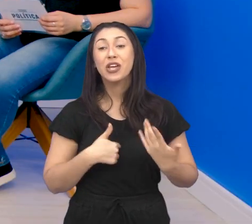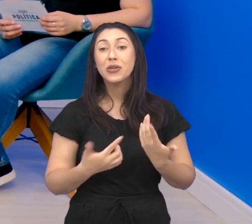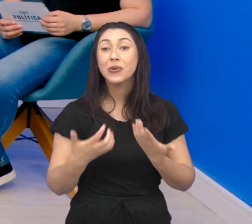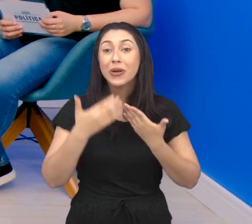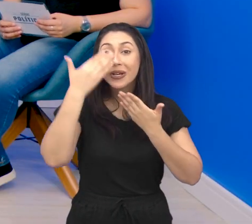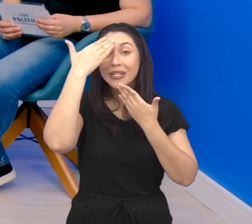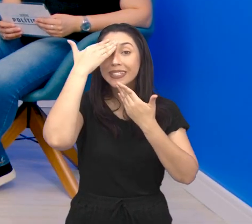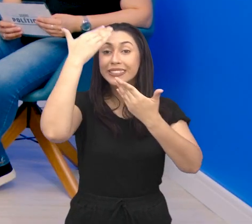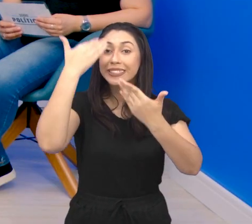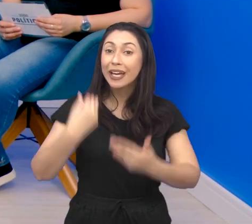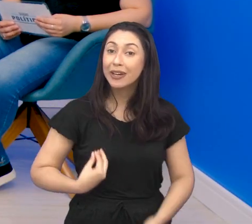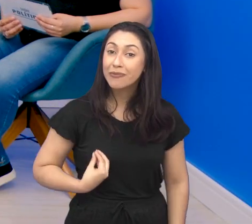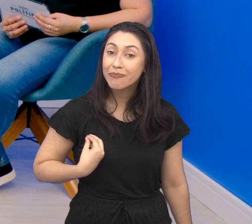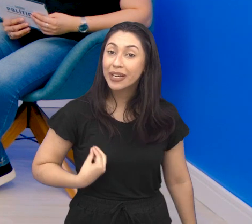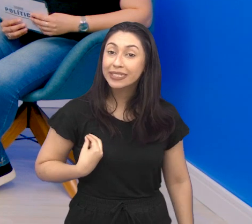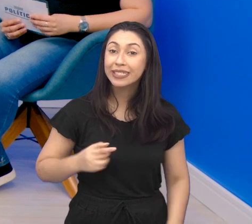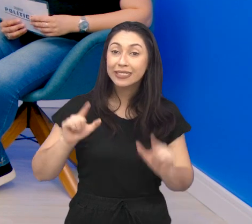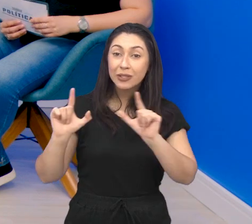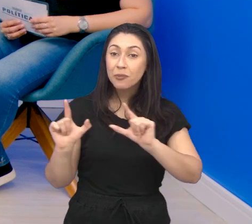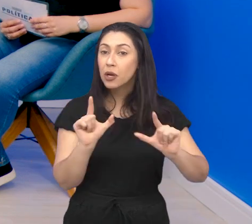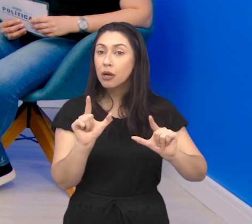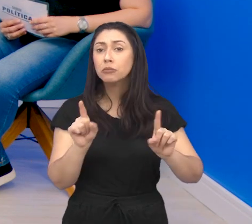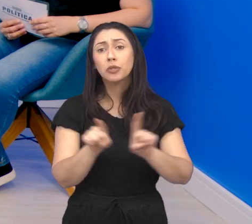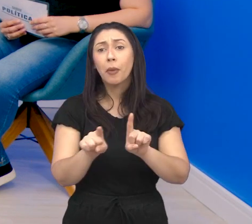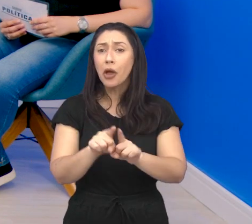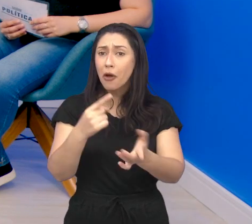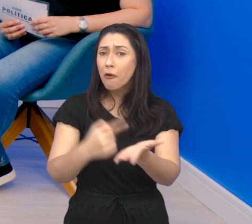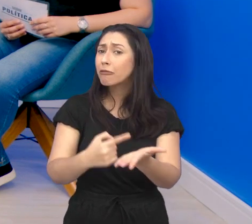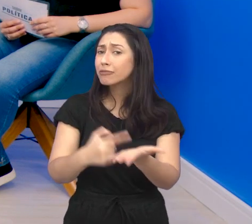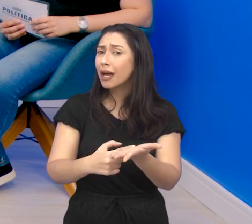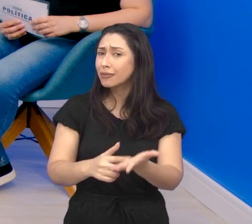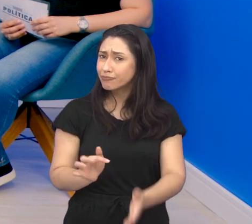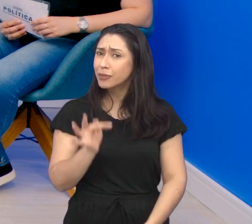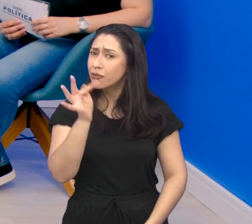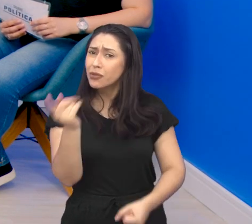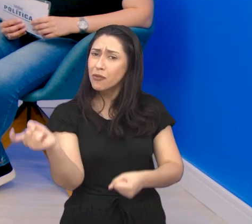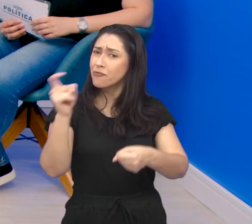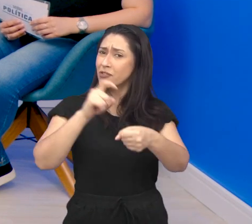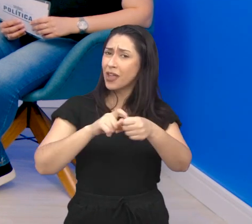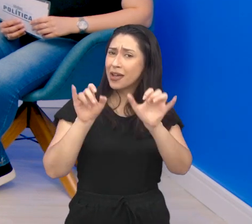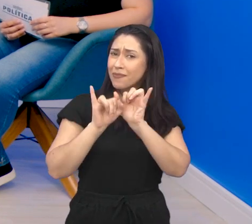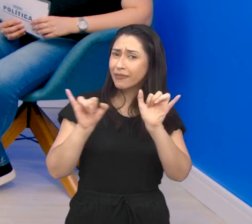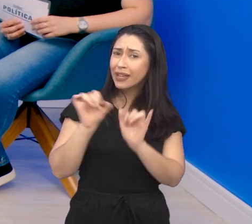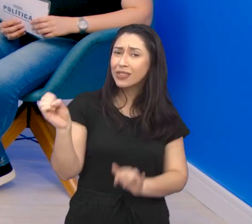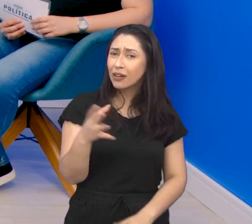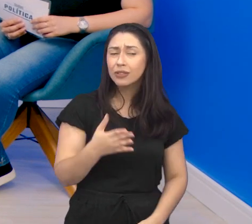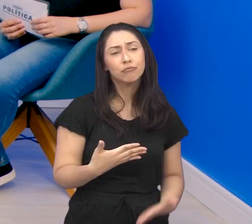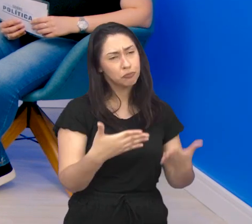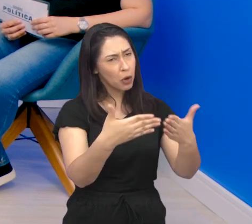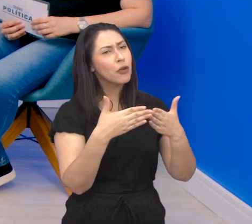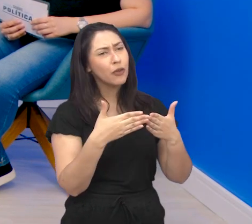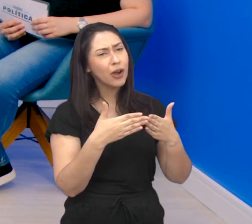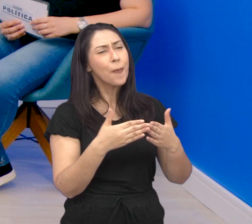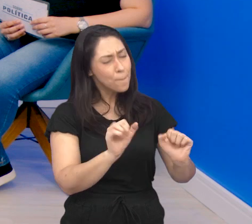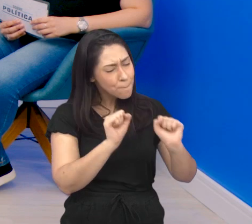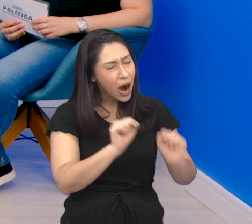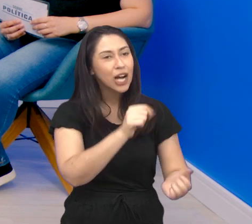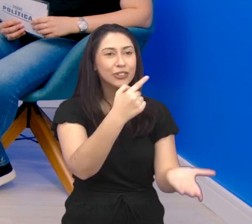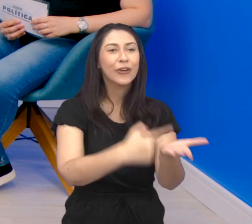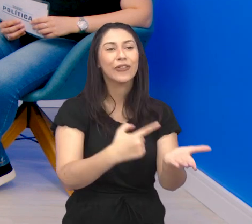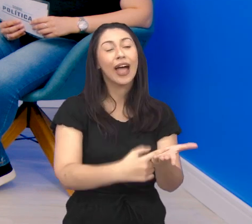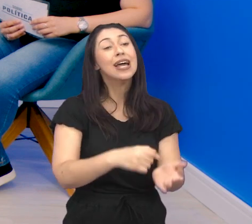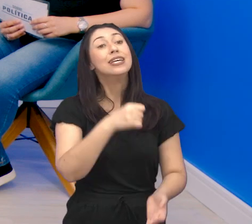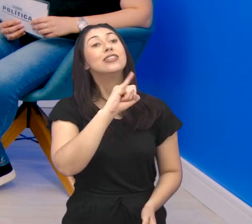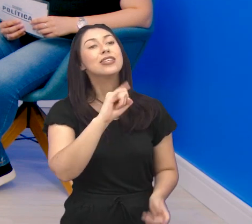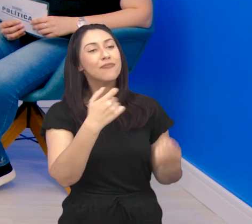de agradecer a sua presença aqui no Sobre Política e contar com você para a volta, quando tiver novidades também. Por favor, contem comigo o que